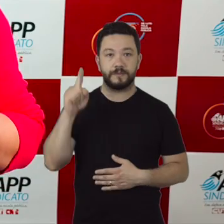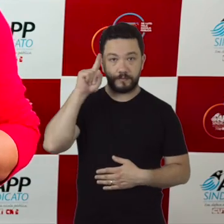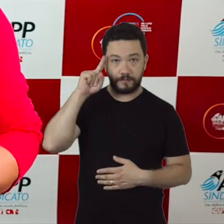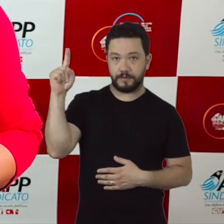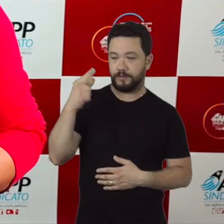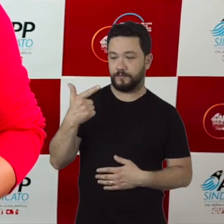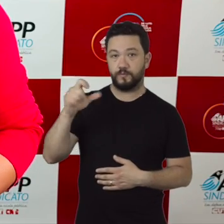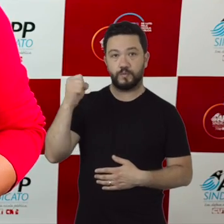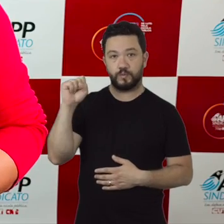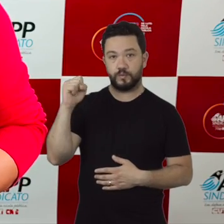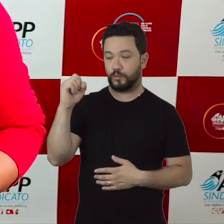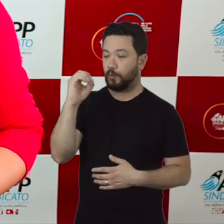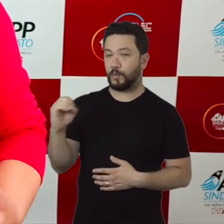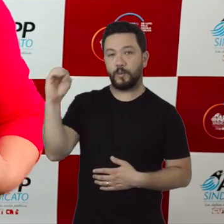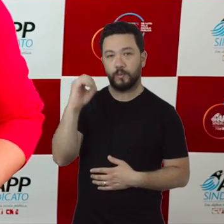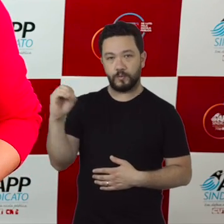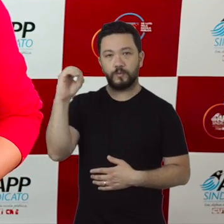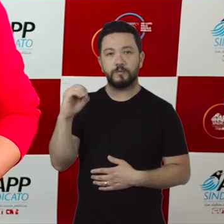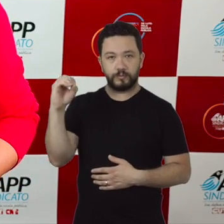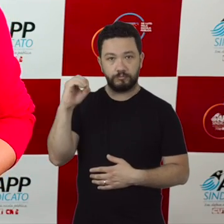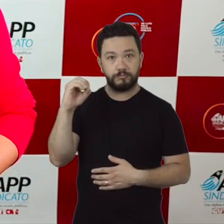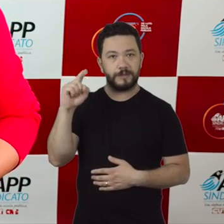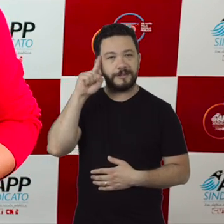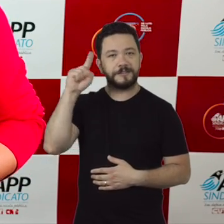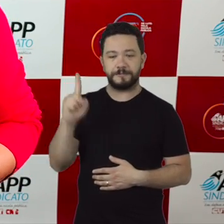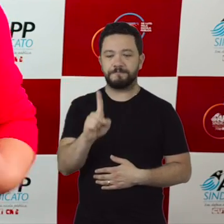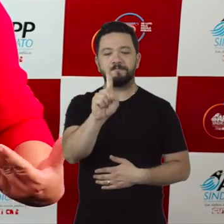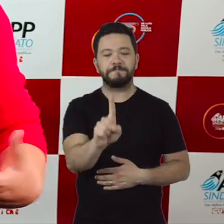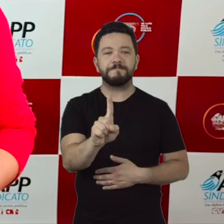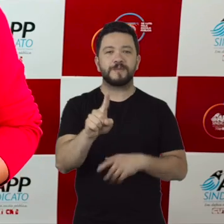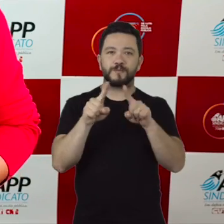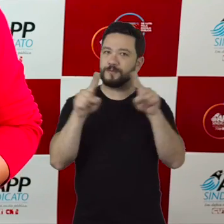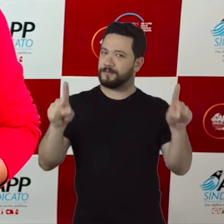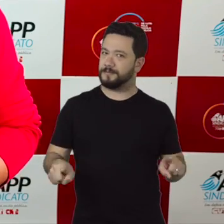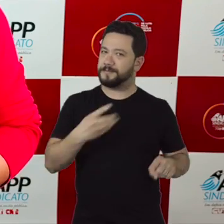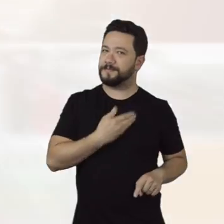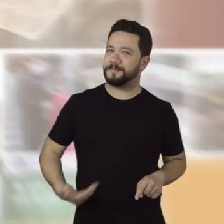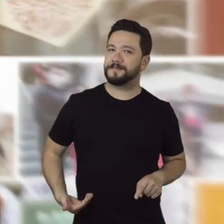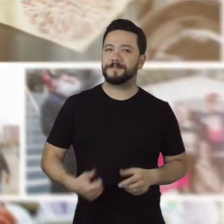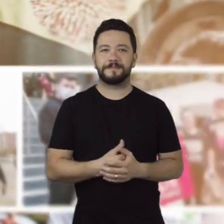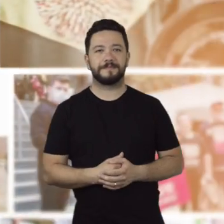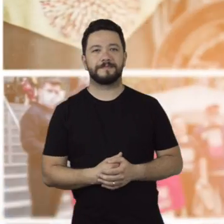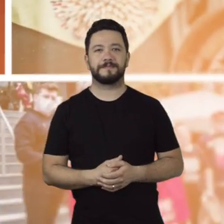Dia 28 de outubro é o nosso dia, o dia do servidor e da servidora pública.